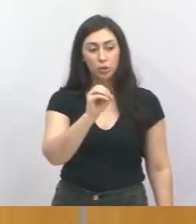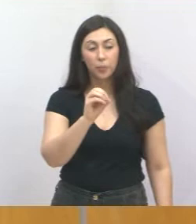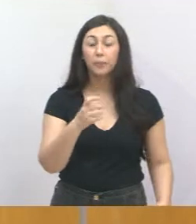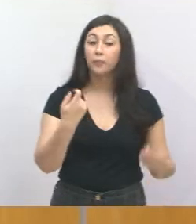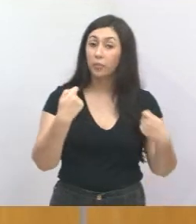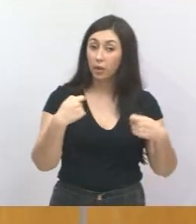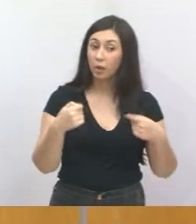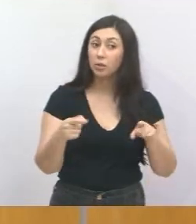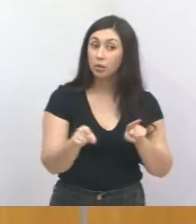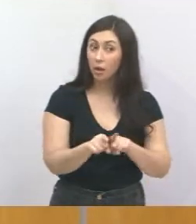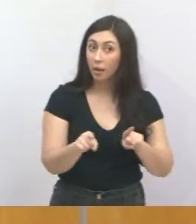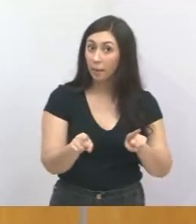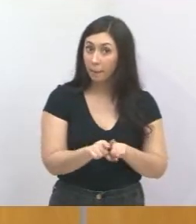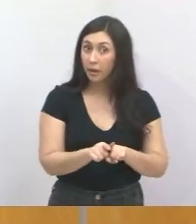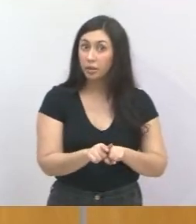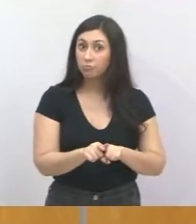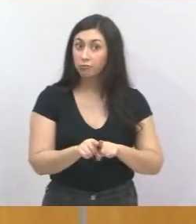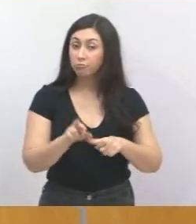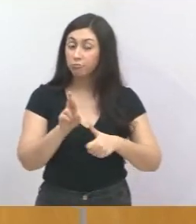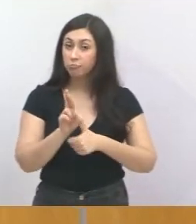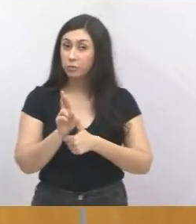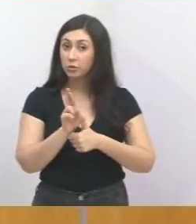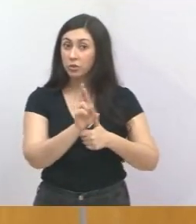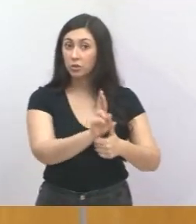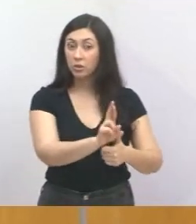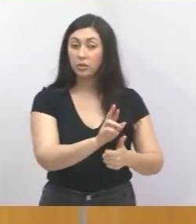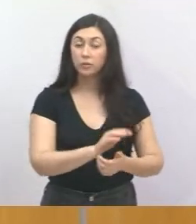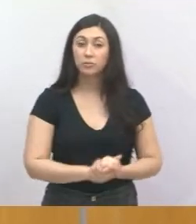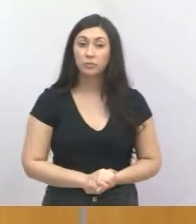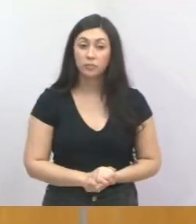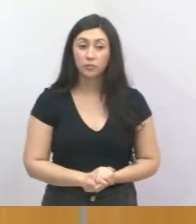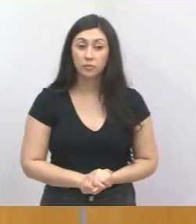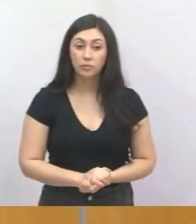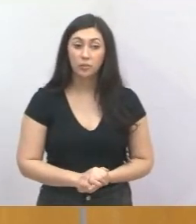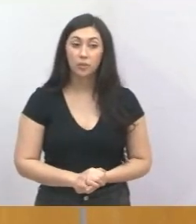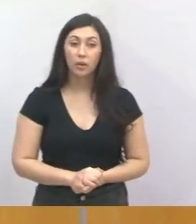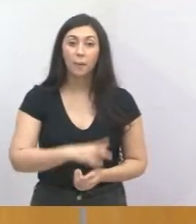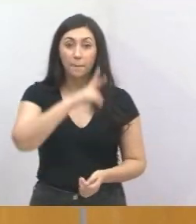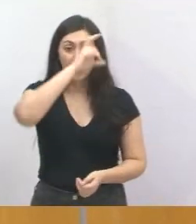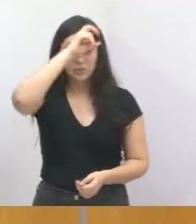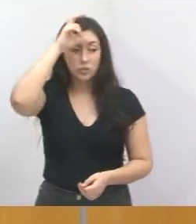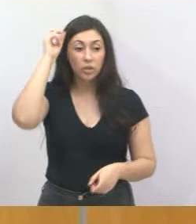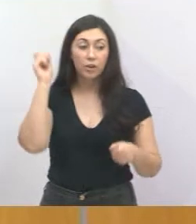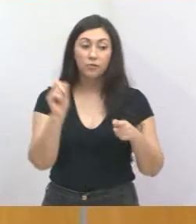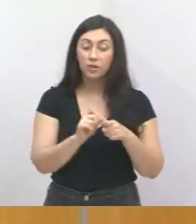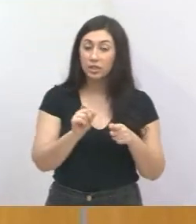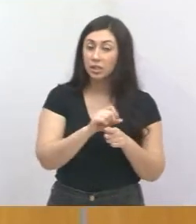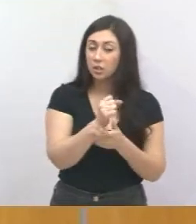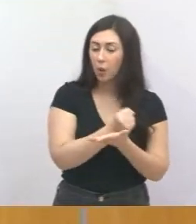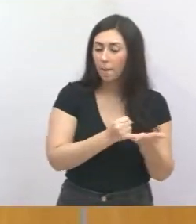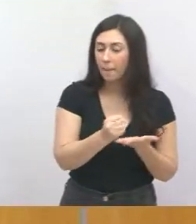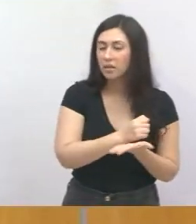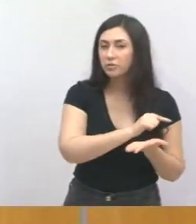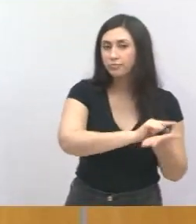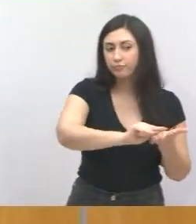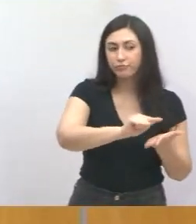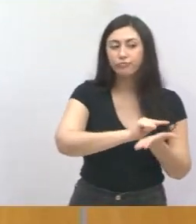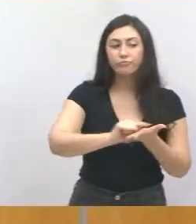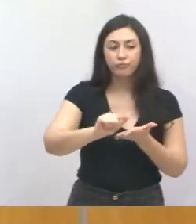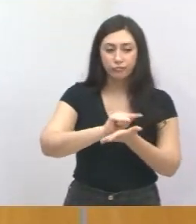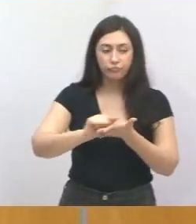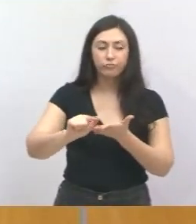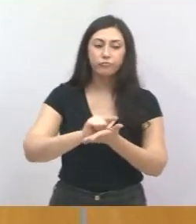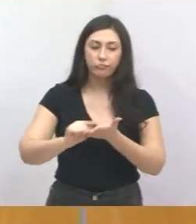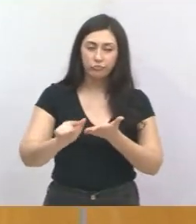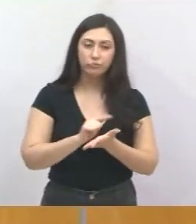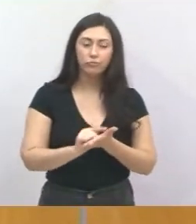ingressar com uma representação da Defensoria Pública, para que a Prefeitura fizesse o básico, que é limpar os piscinões que